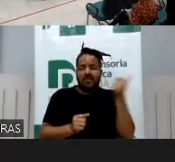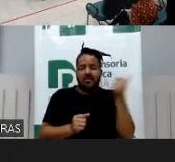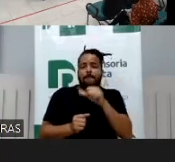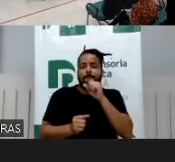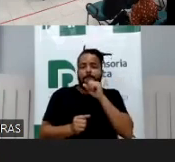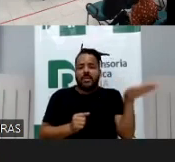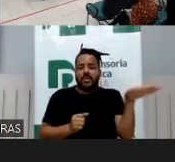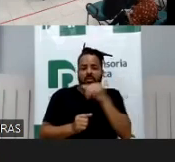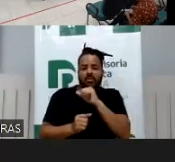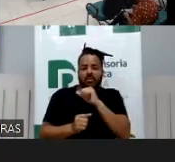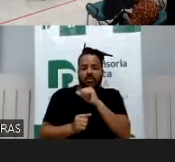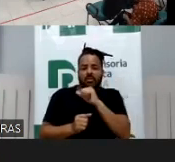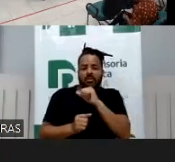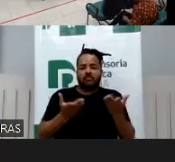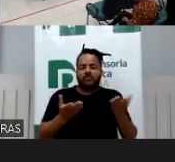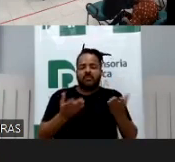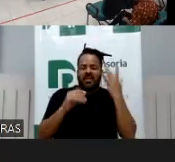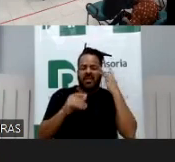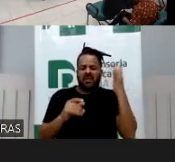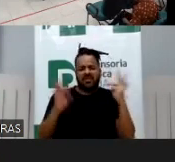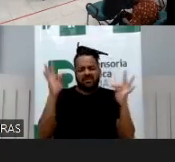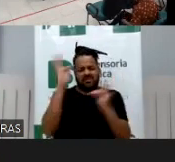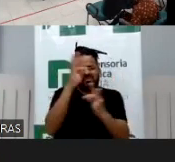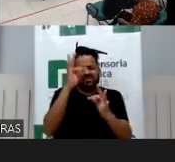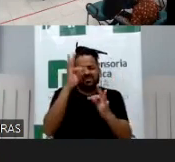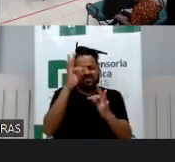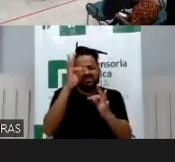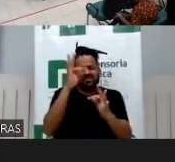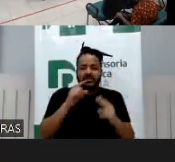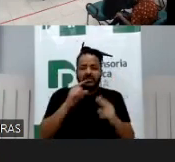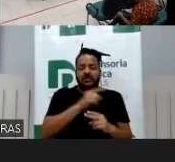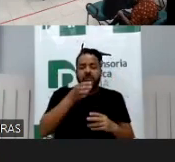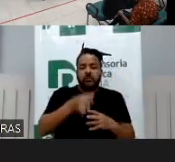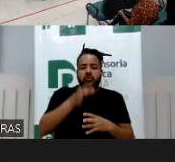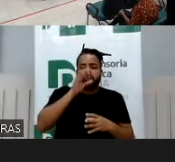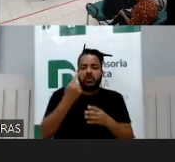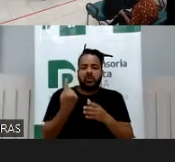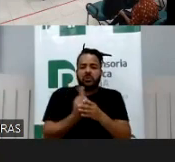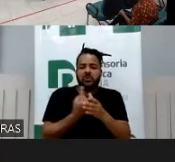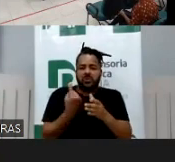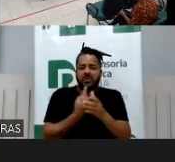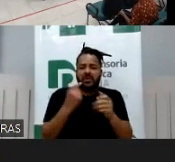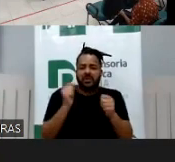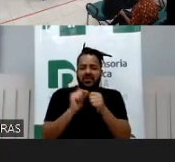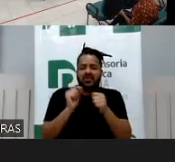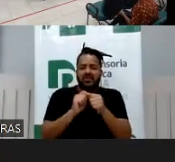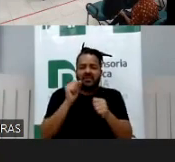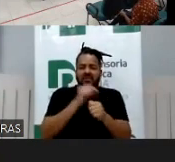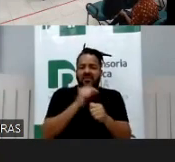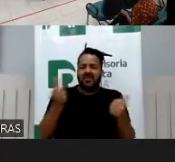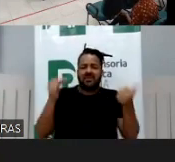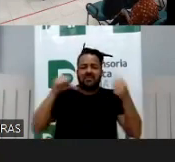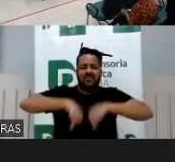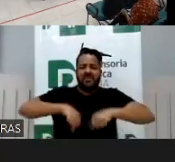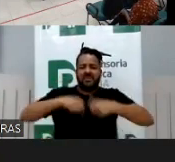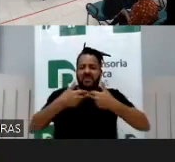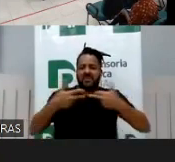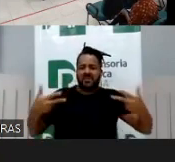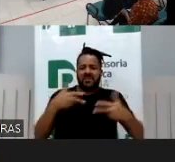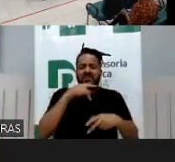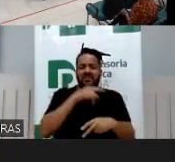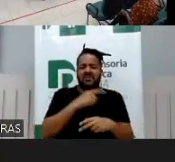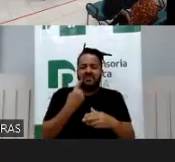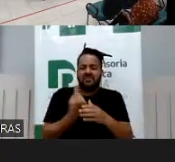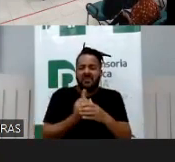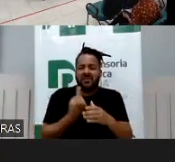chama ela para um desafio, acho que no TikTok, de tomar uma vitamina feita com as piores coisas que você pensar, né,